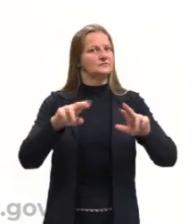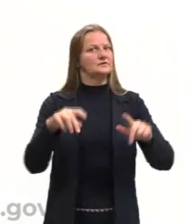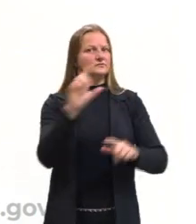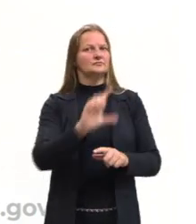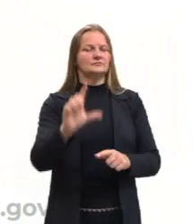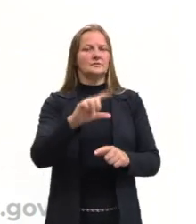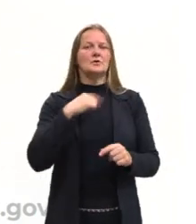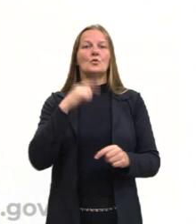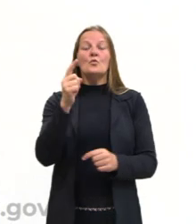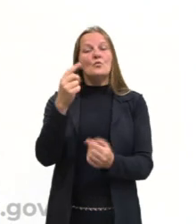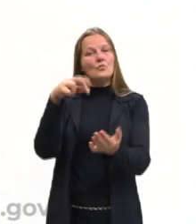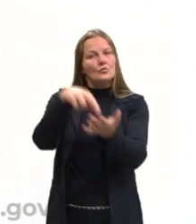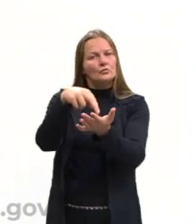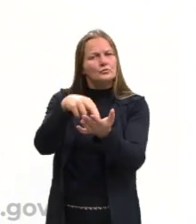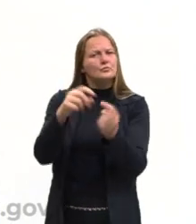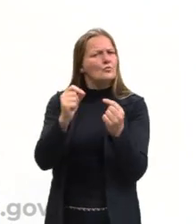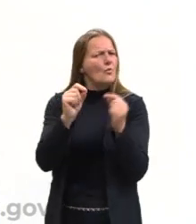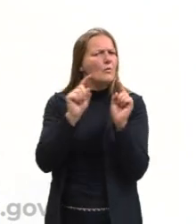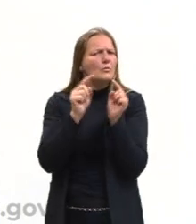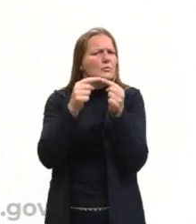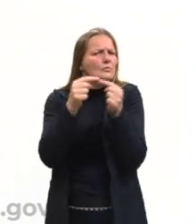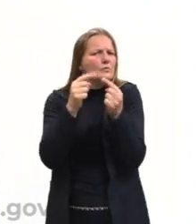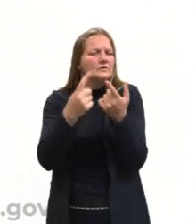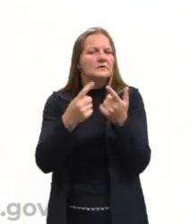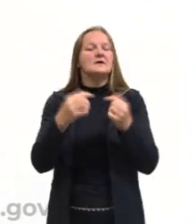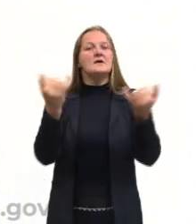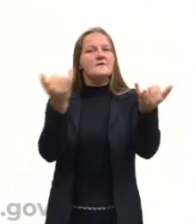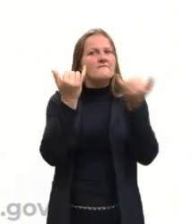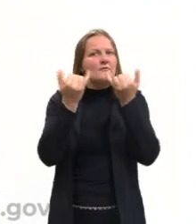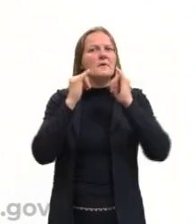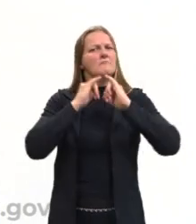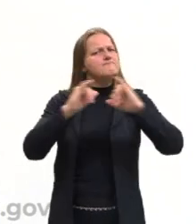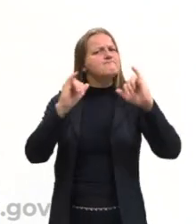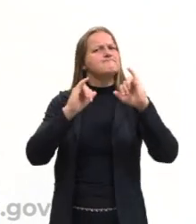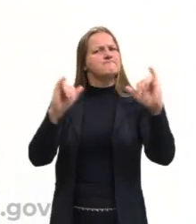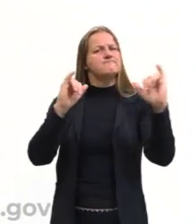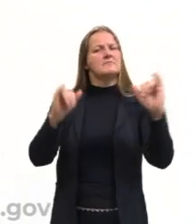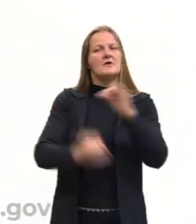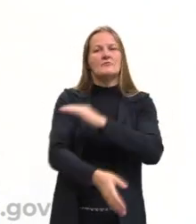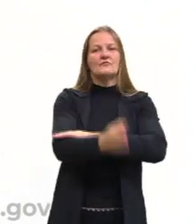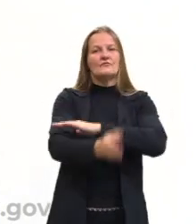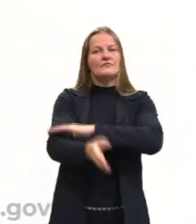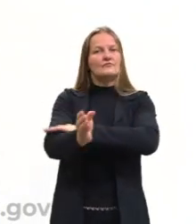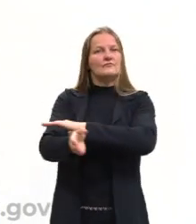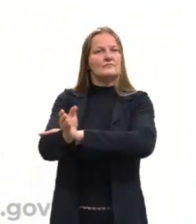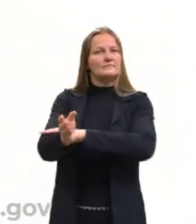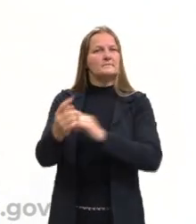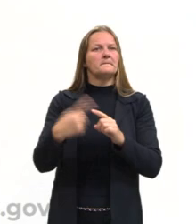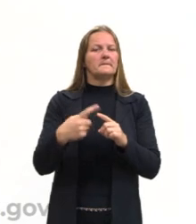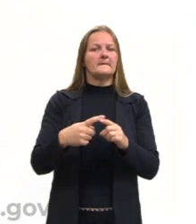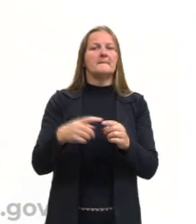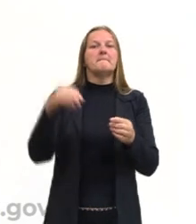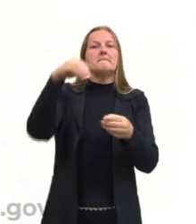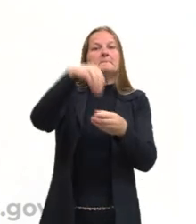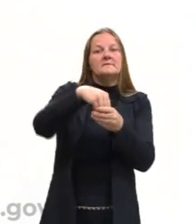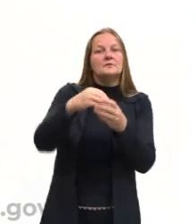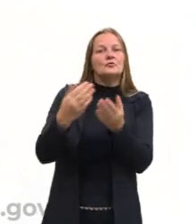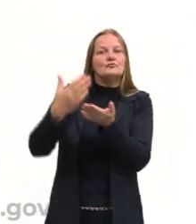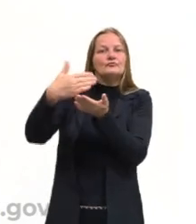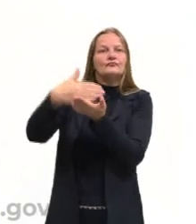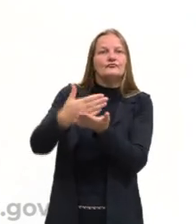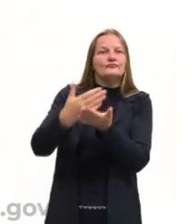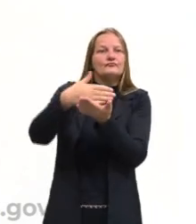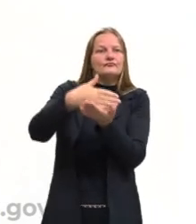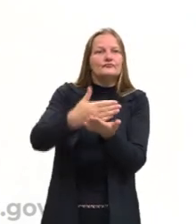delas é realmente informar dos viajantes, ou seja, dentro das caravelas lá do nosso